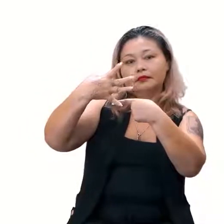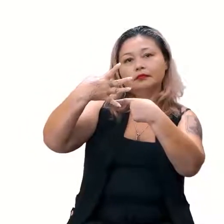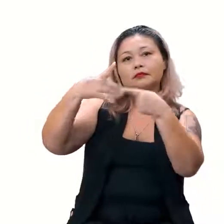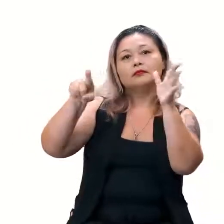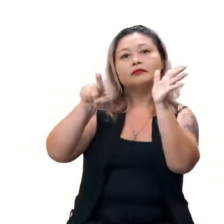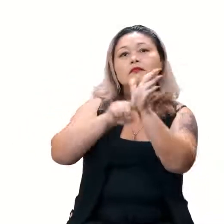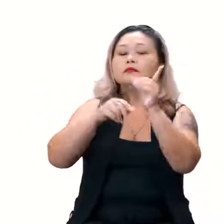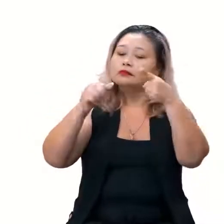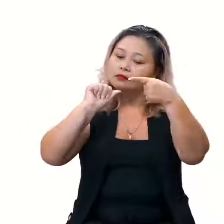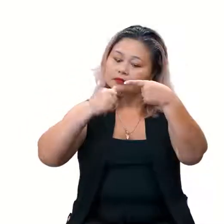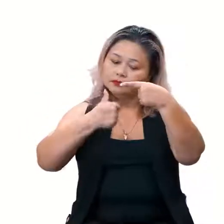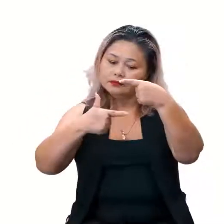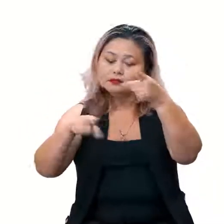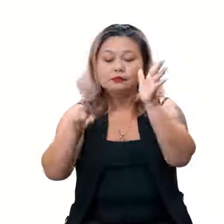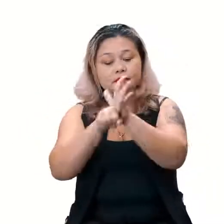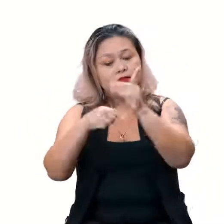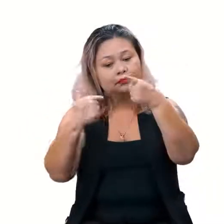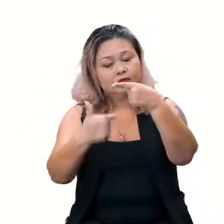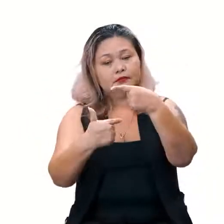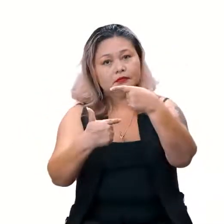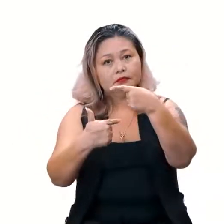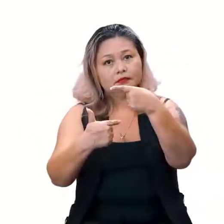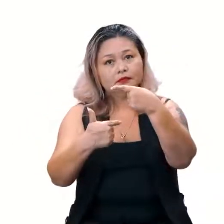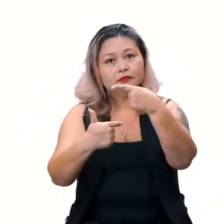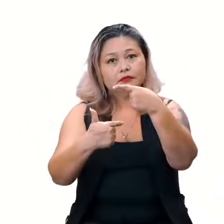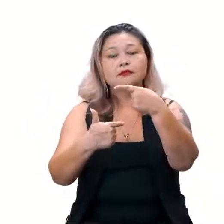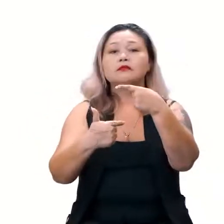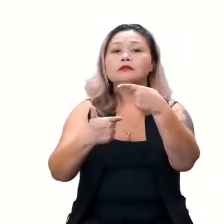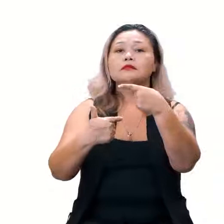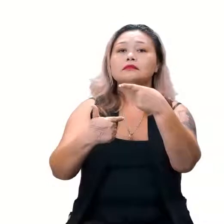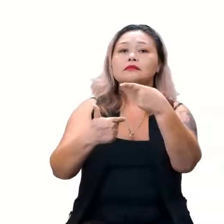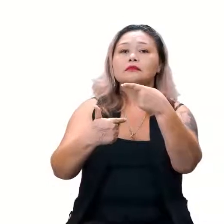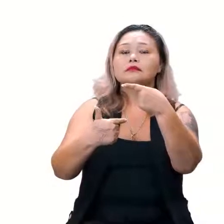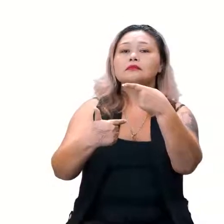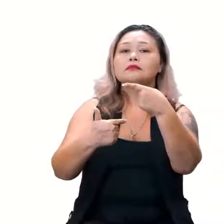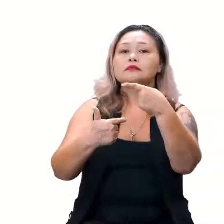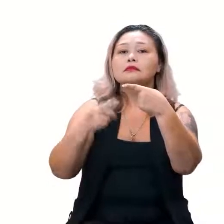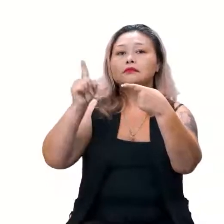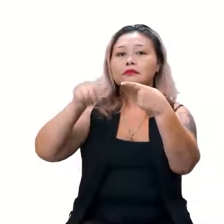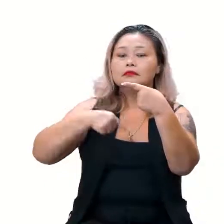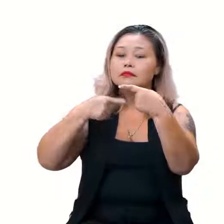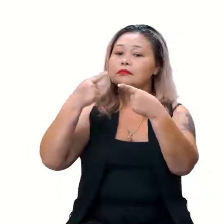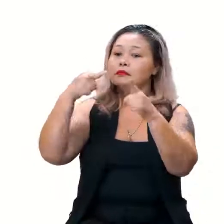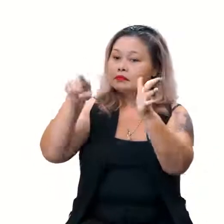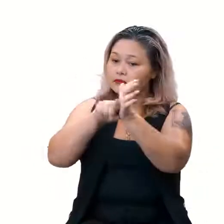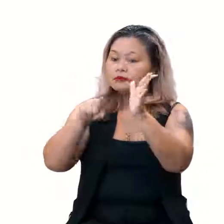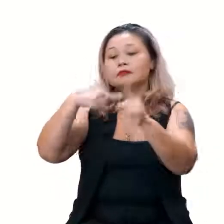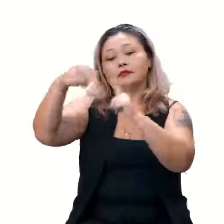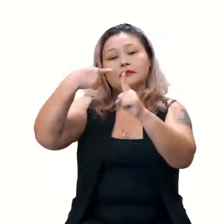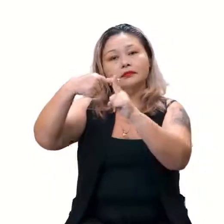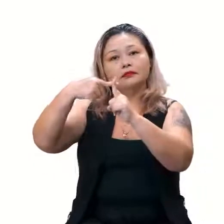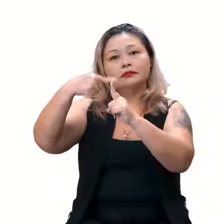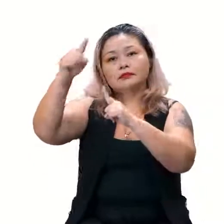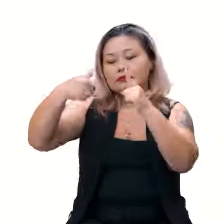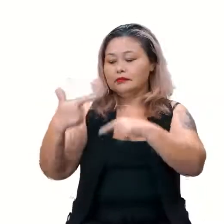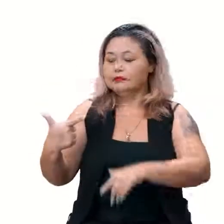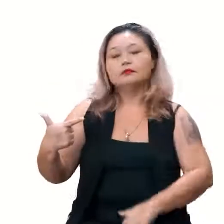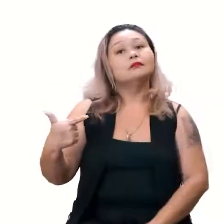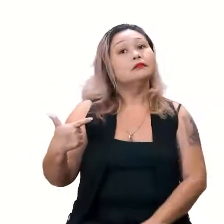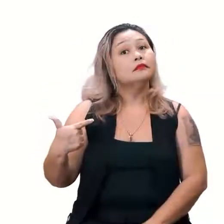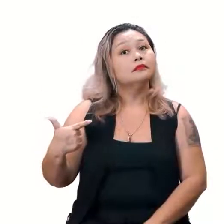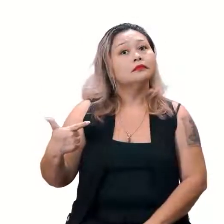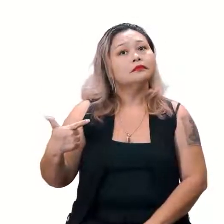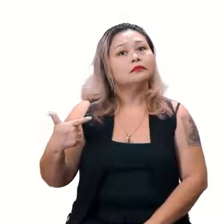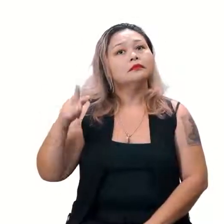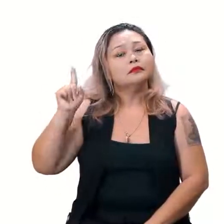Quem é o A? Menos 2. Menos 2. Coloca menos 2, né? Isso. Então, meu X vai ser menos com menos, mais 4 por 2? 2. 2. Meu